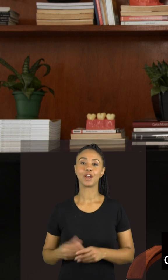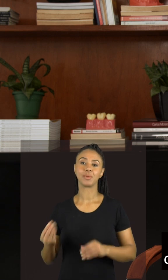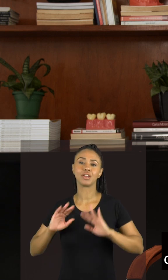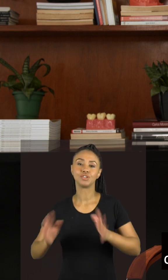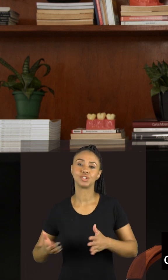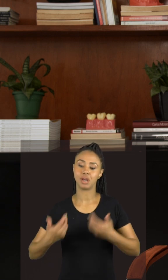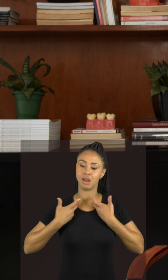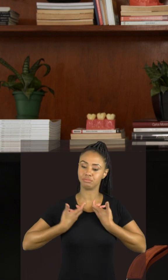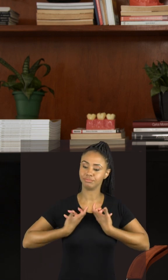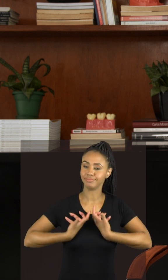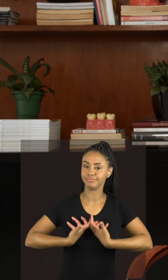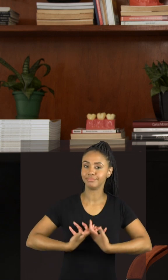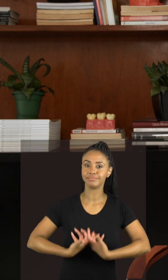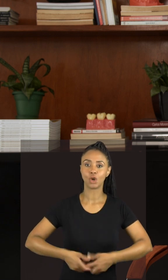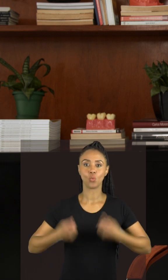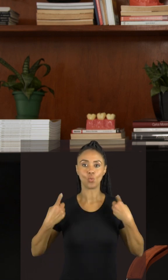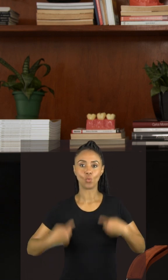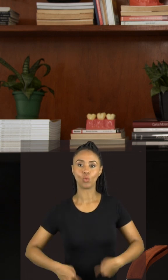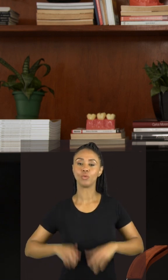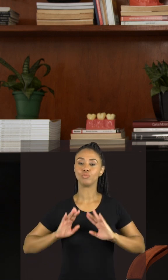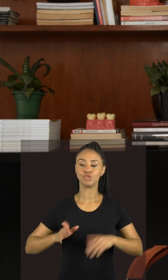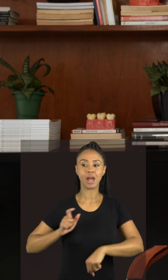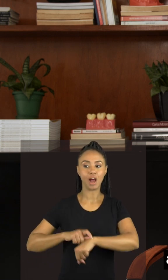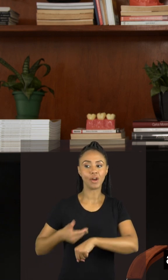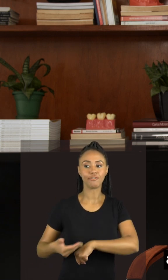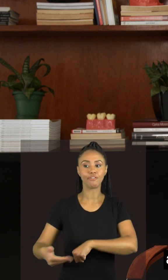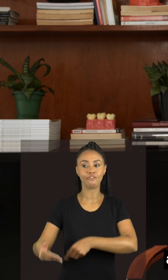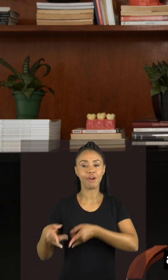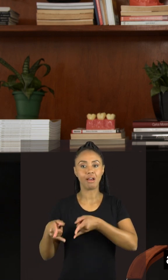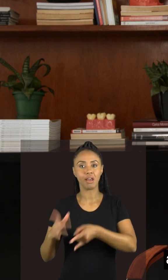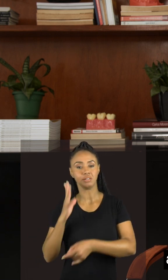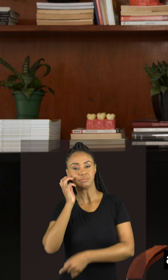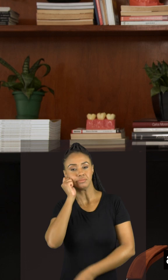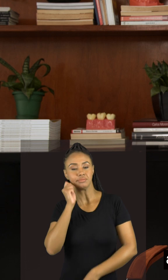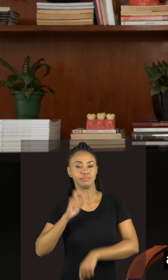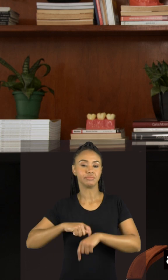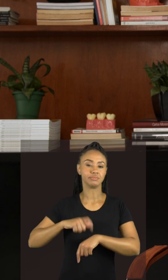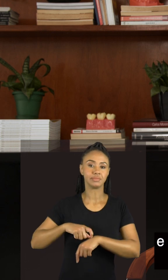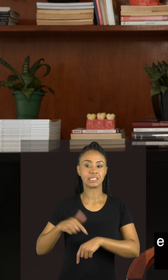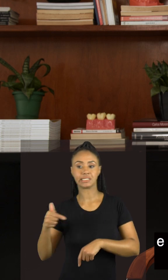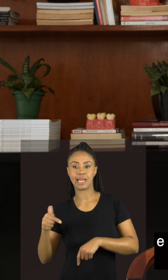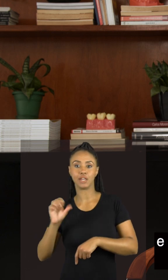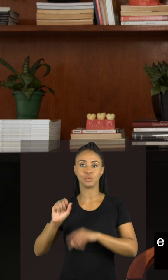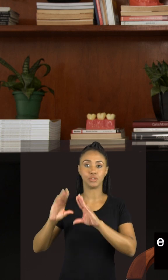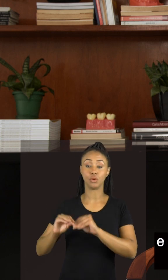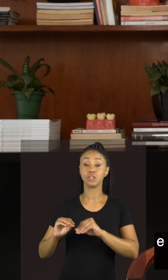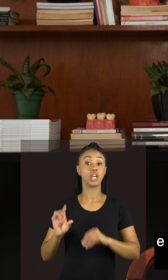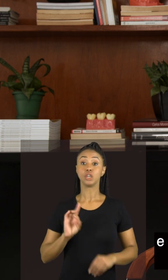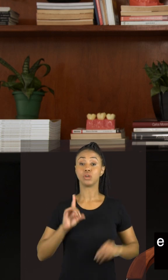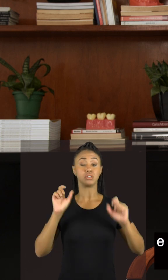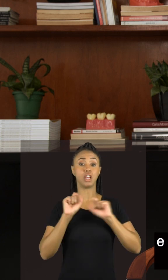cansado, que já está na hora de ir para a cama, ali próximo das 20 horas, até as 19 horas, e que acordam